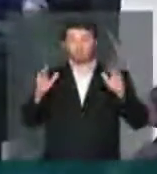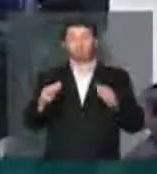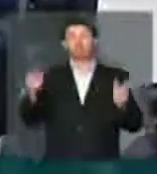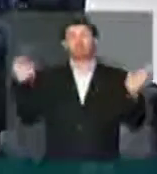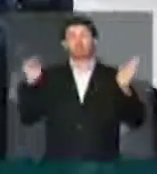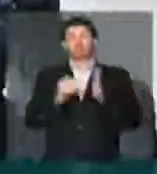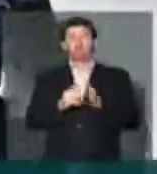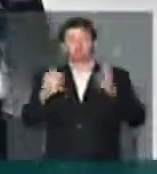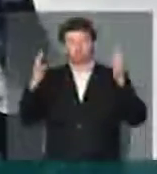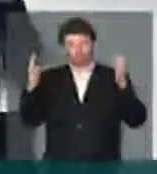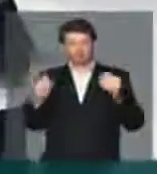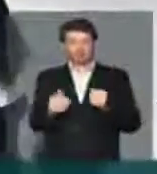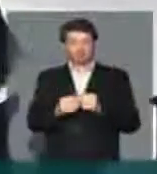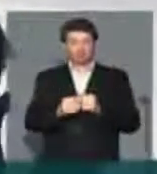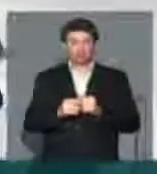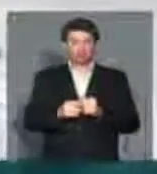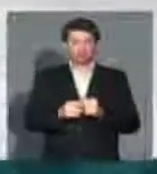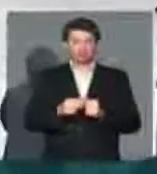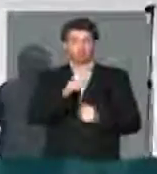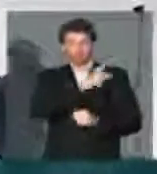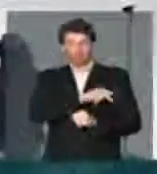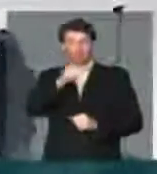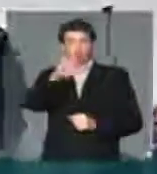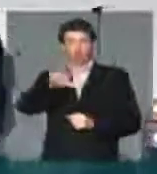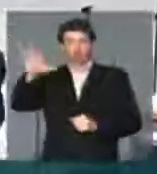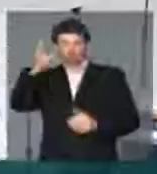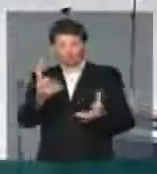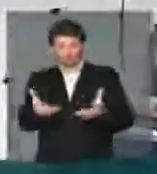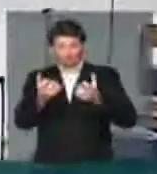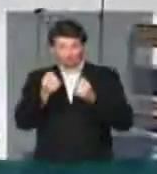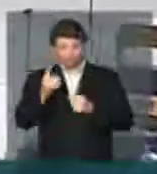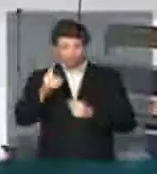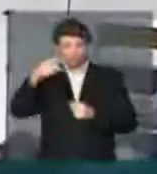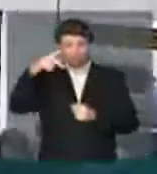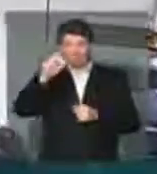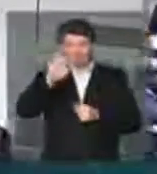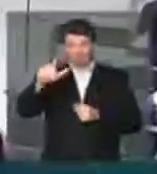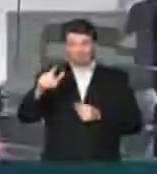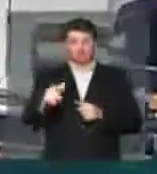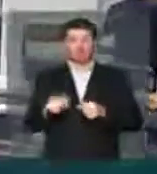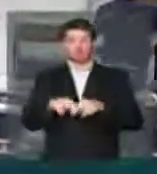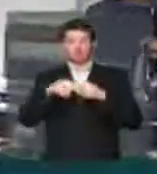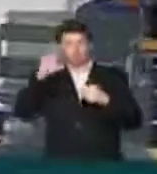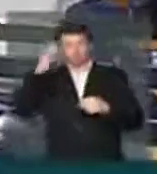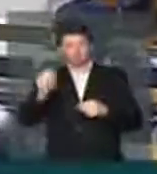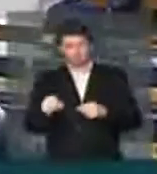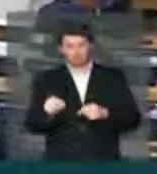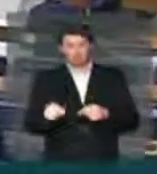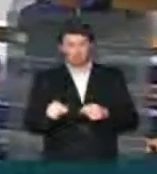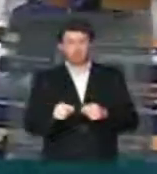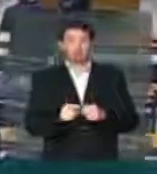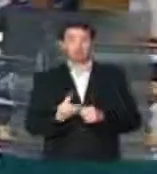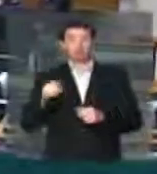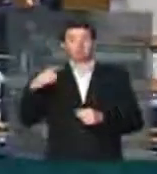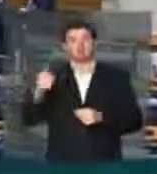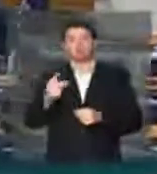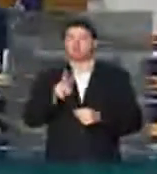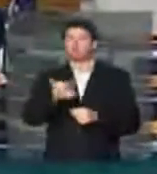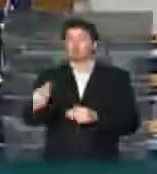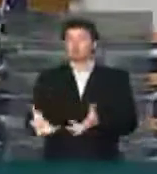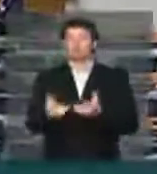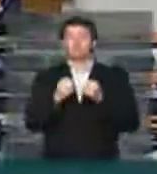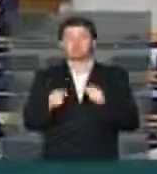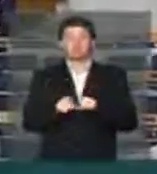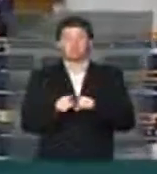o Piauí e o Nordeste, os estados que não são aquinhados com o pré-sal, depois dessa decisão histórica, passam a receber